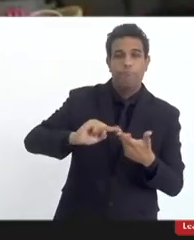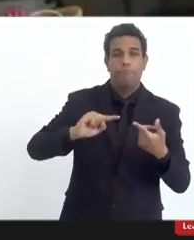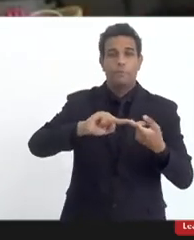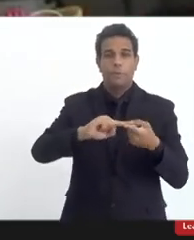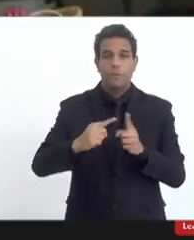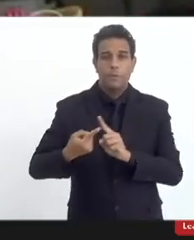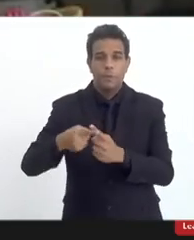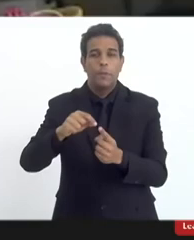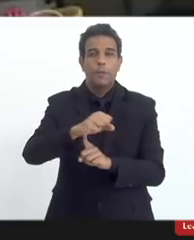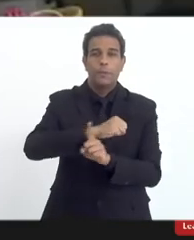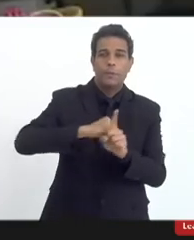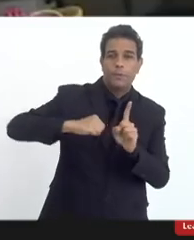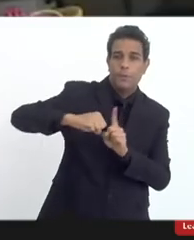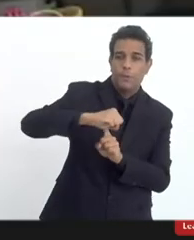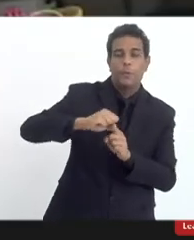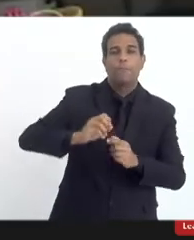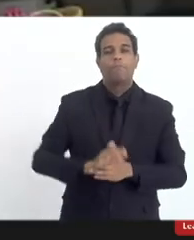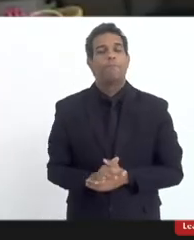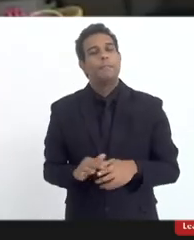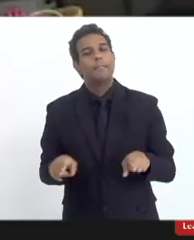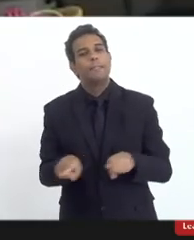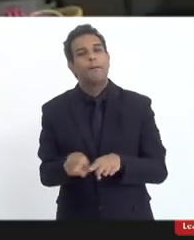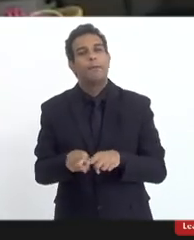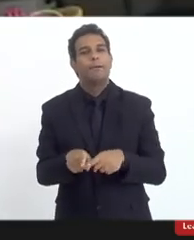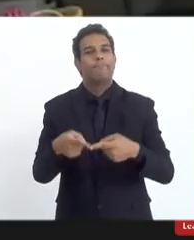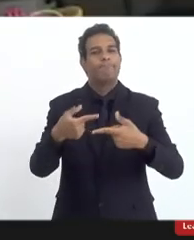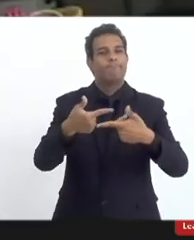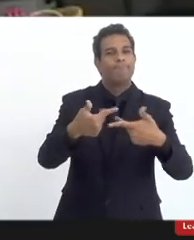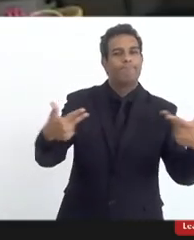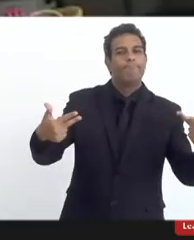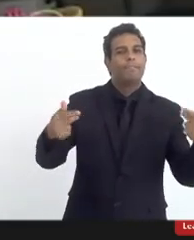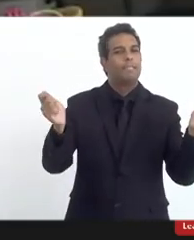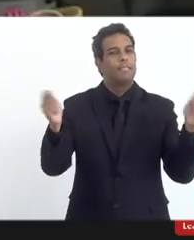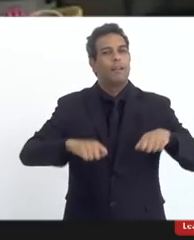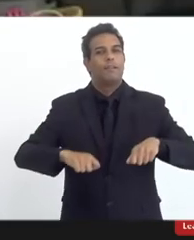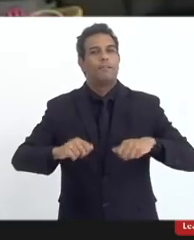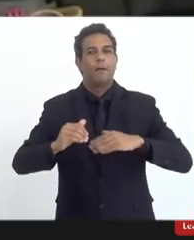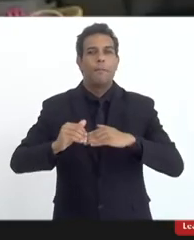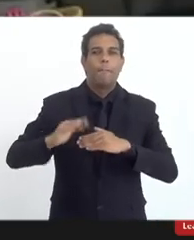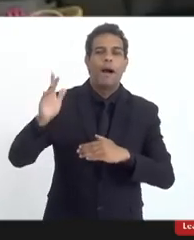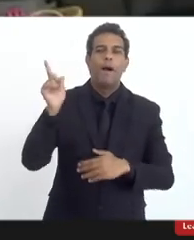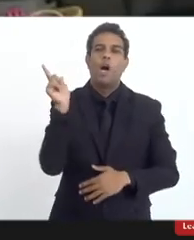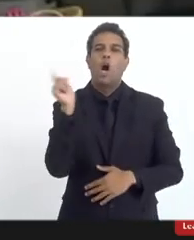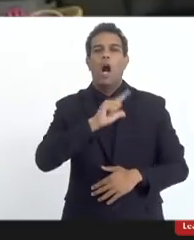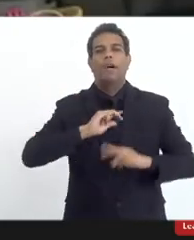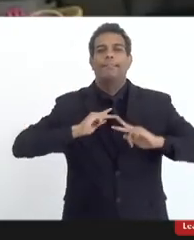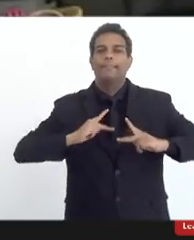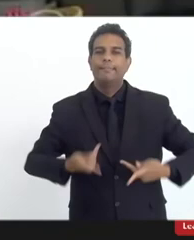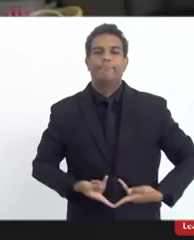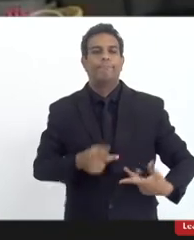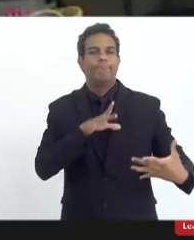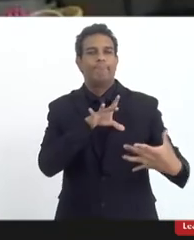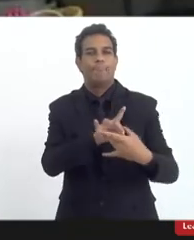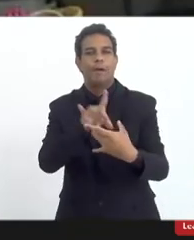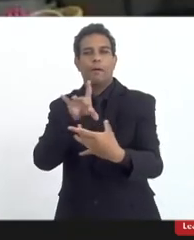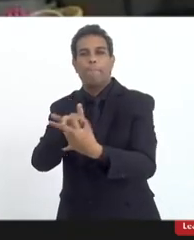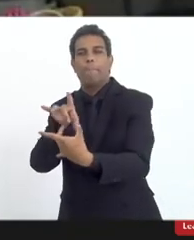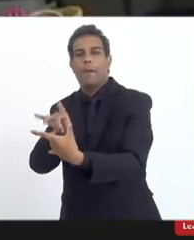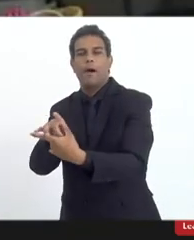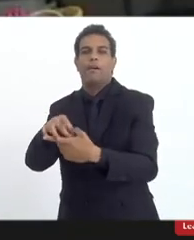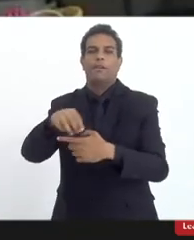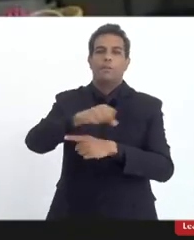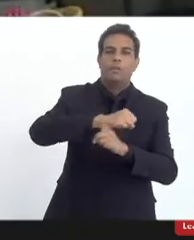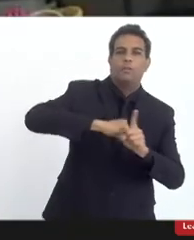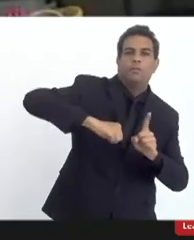sociologia que são os componentes mais que a gente consegue dialogar mais